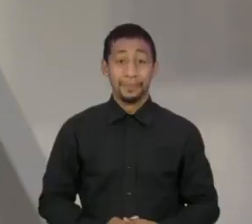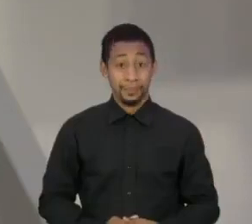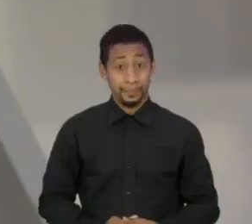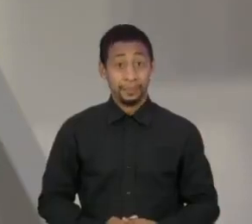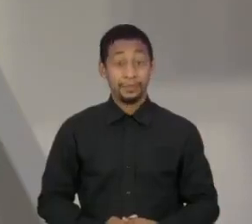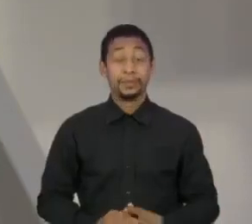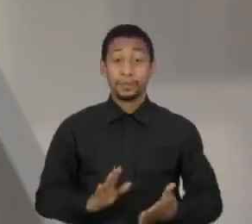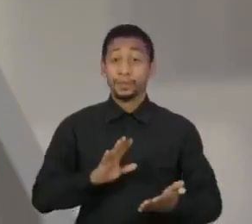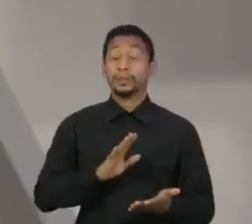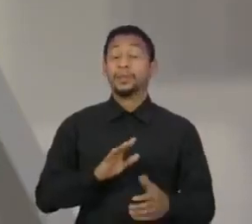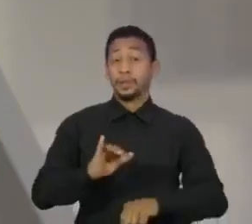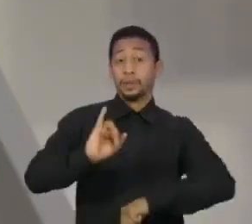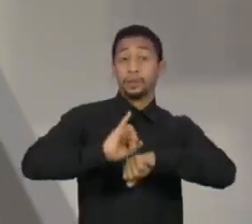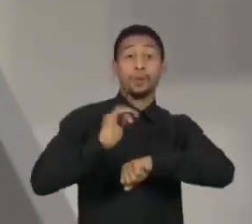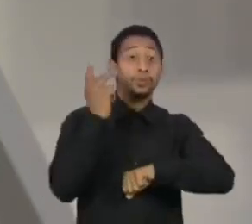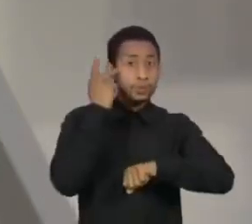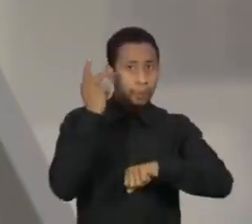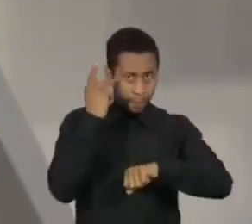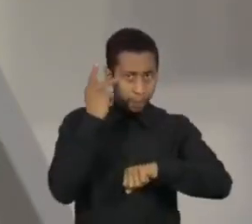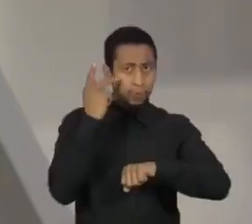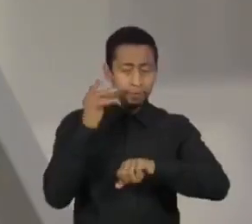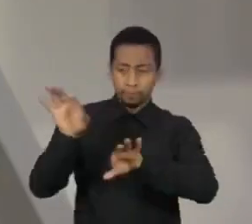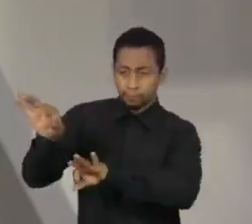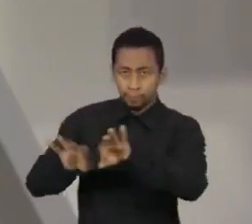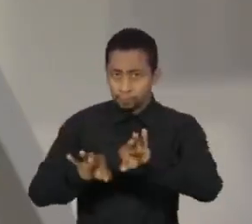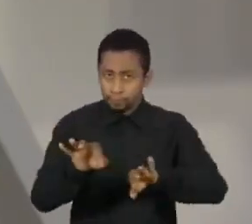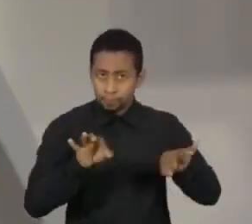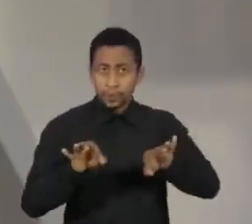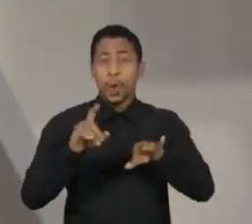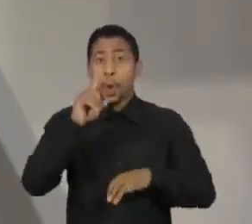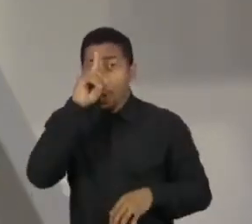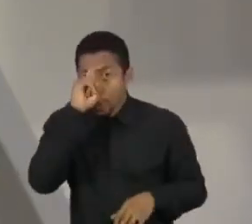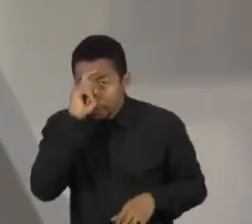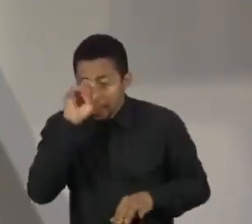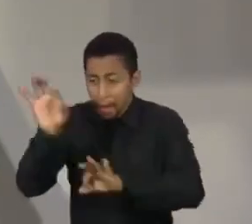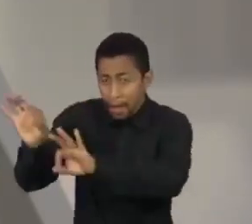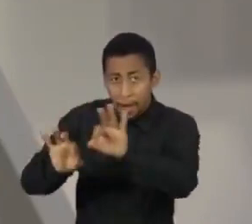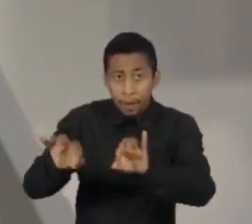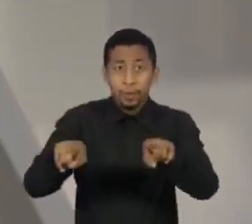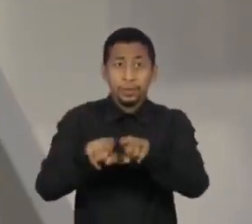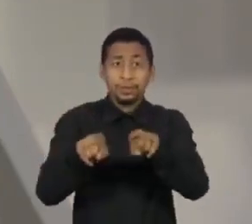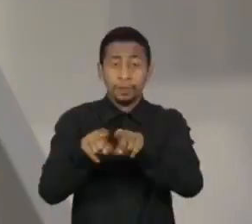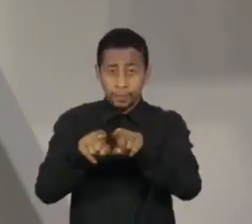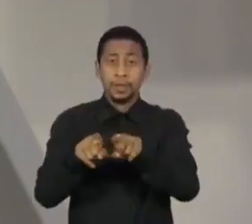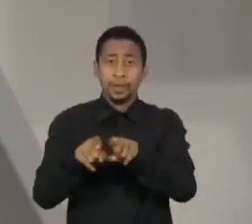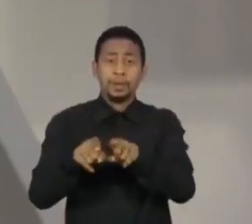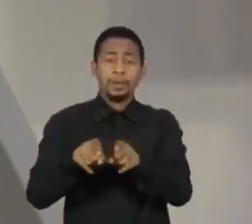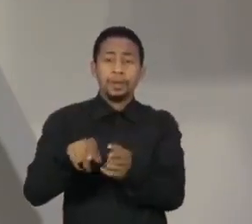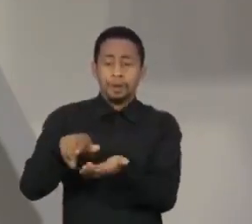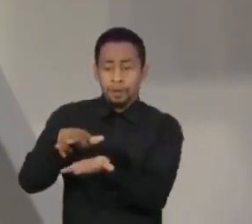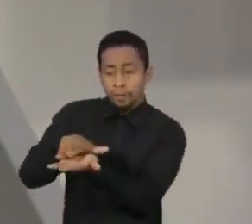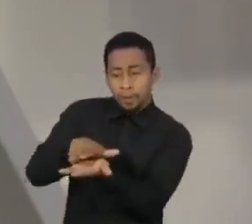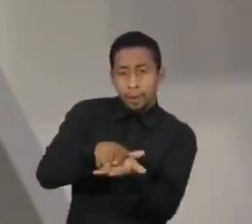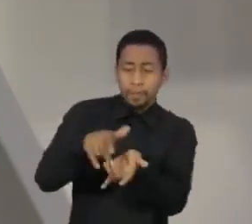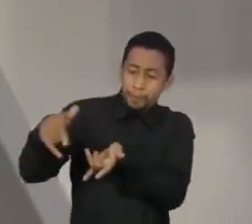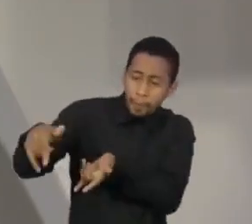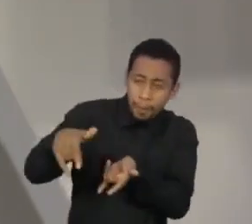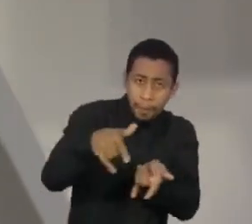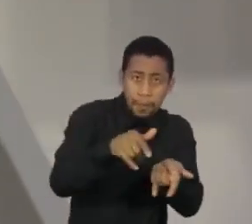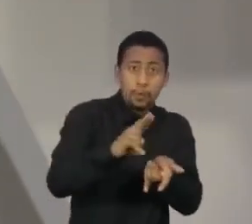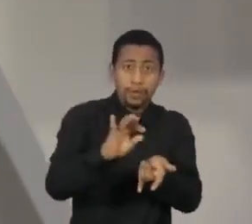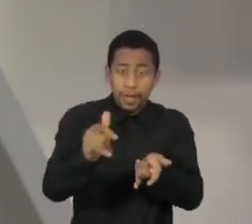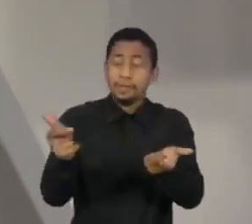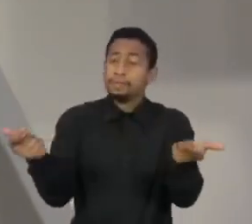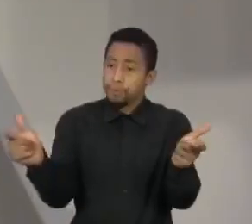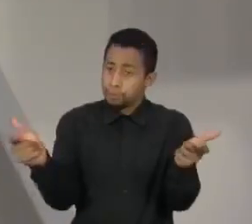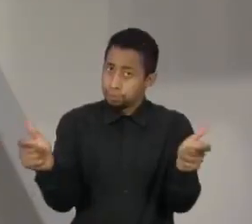A capital paulista vai reduzir o número de hospitais e leitos para a Covid-19. E o país alcança um número